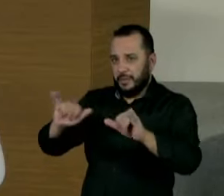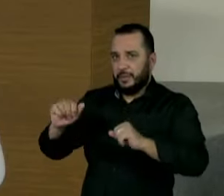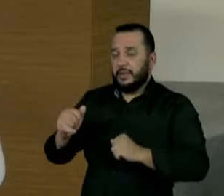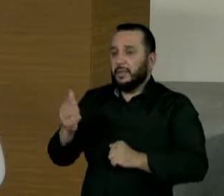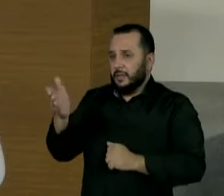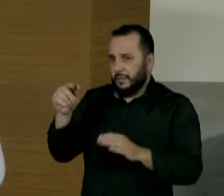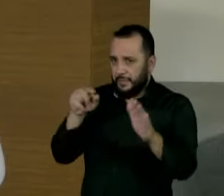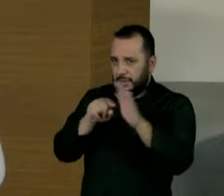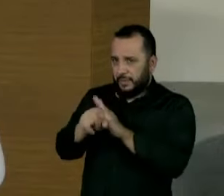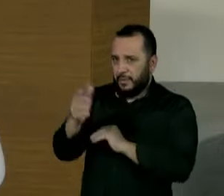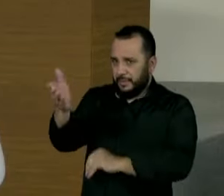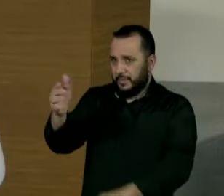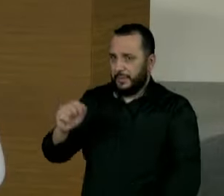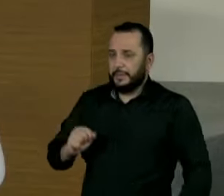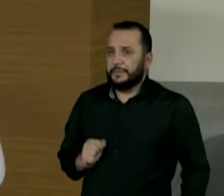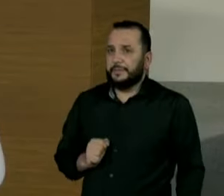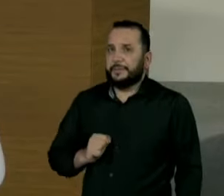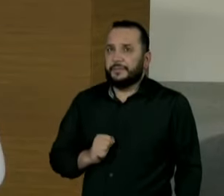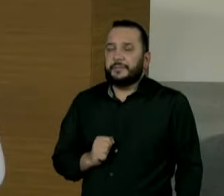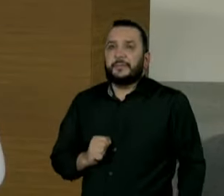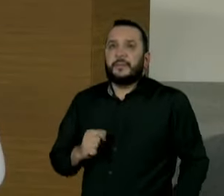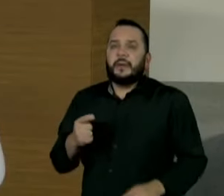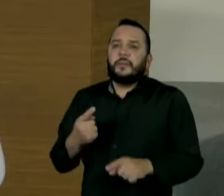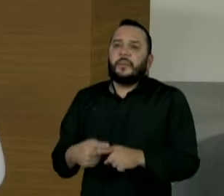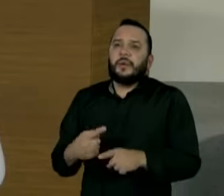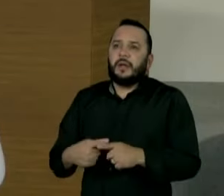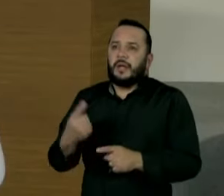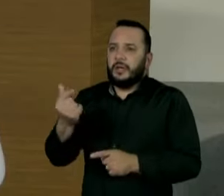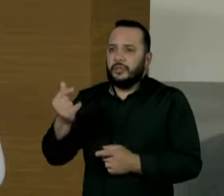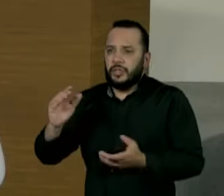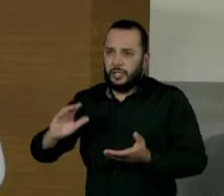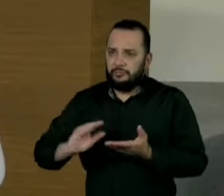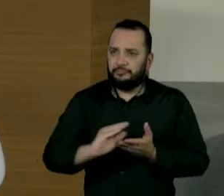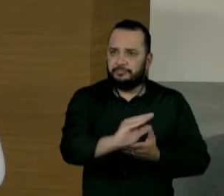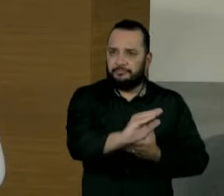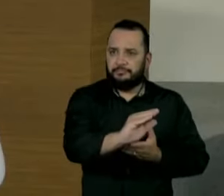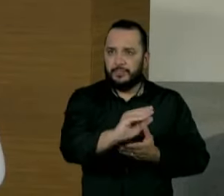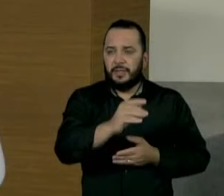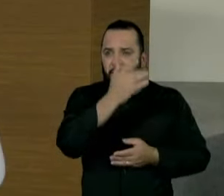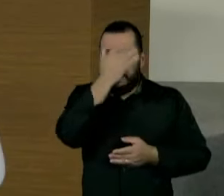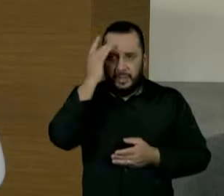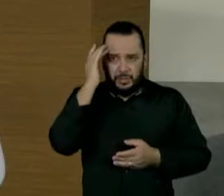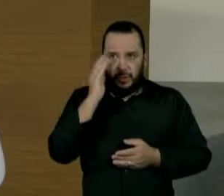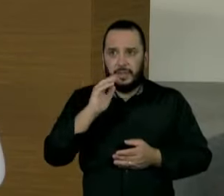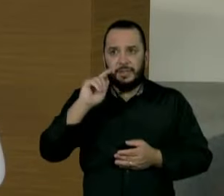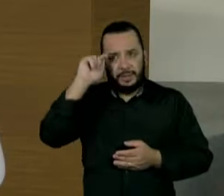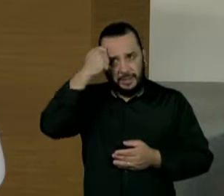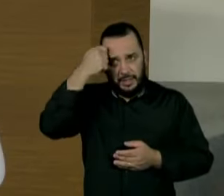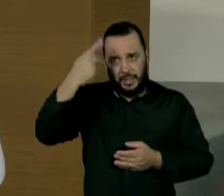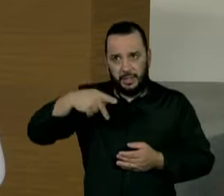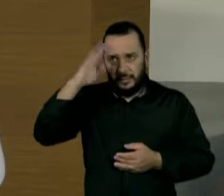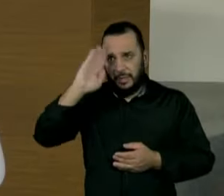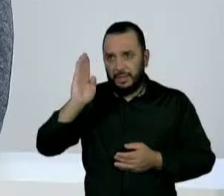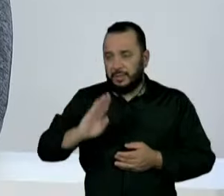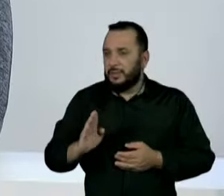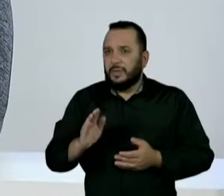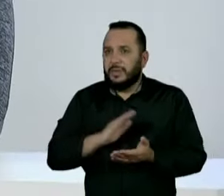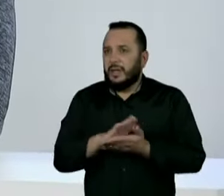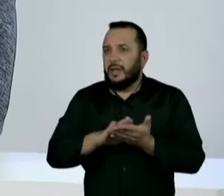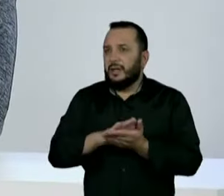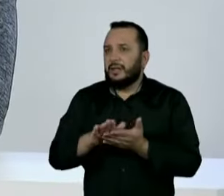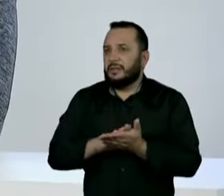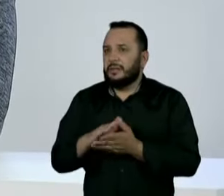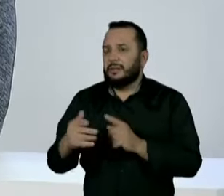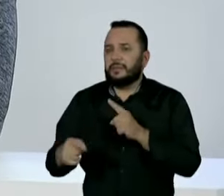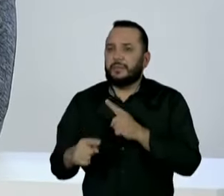senhor, primeiro, por que o dinheiro não chega nas candidaturas de pessoas negras no Brasil de forma geral? E a segunda